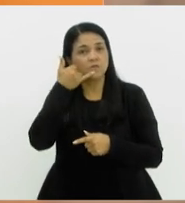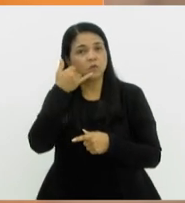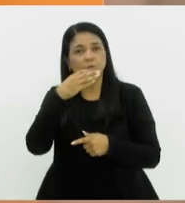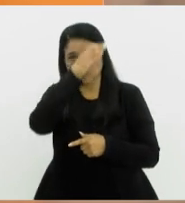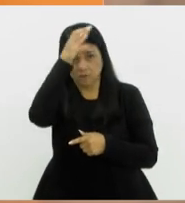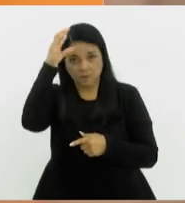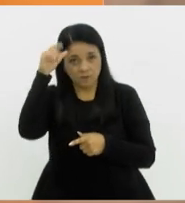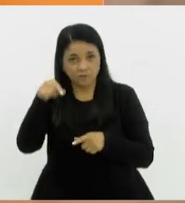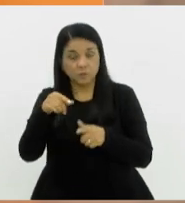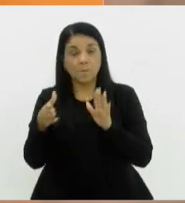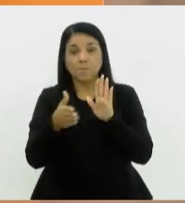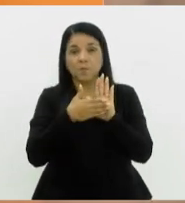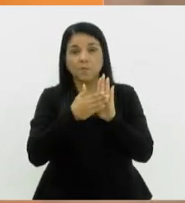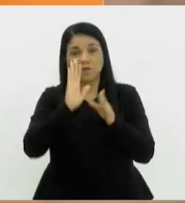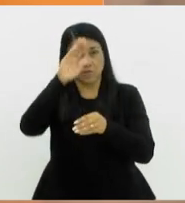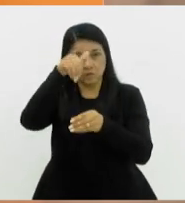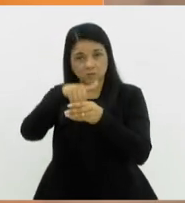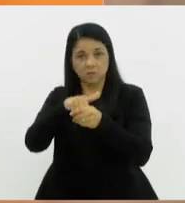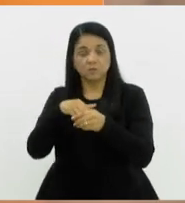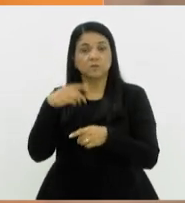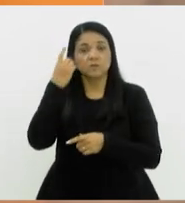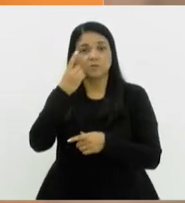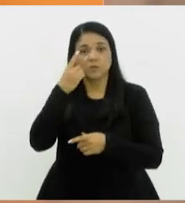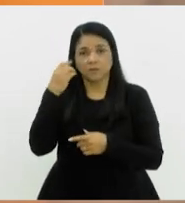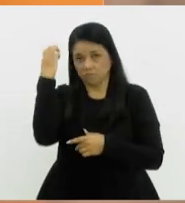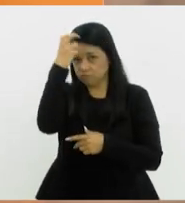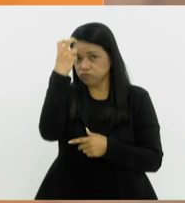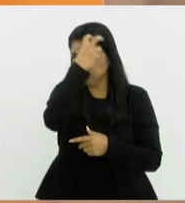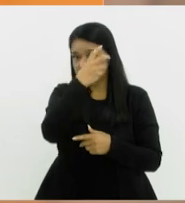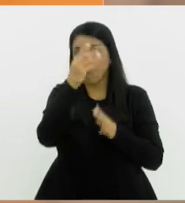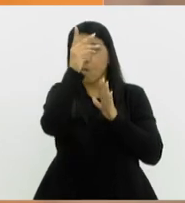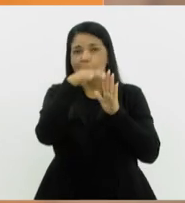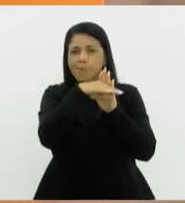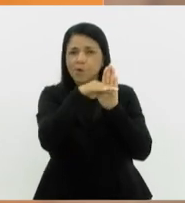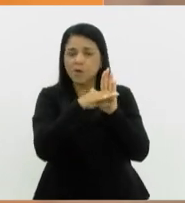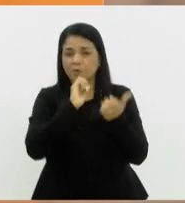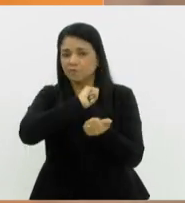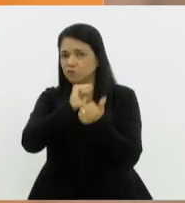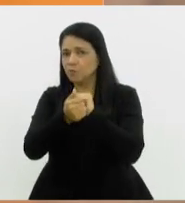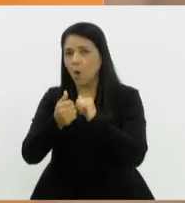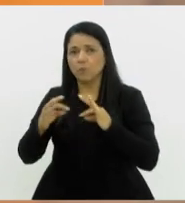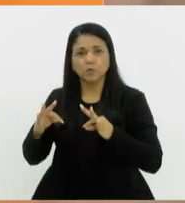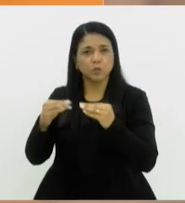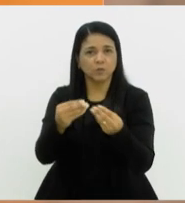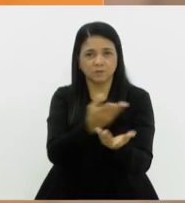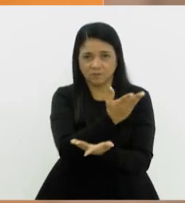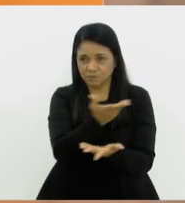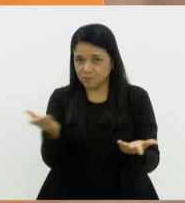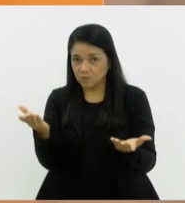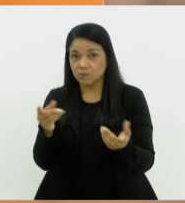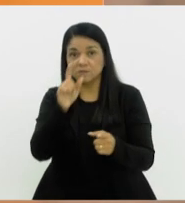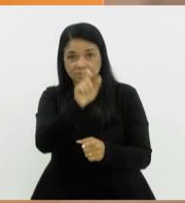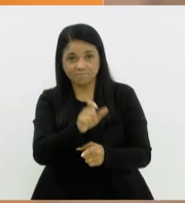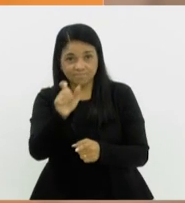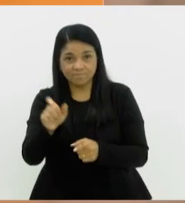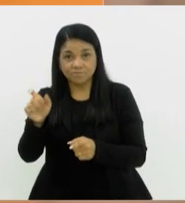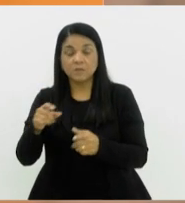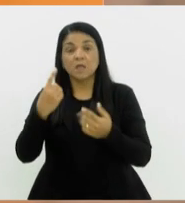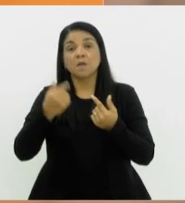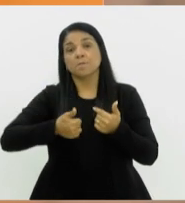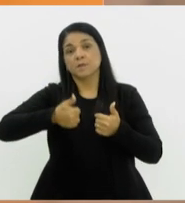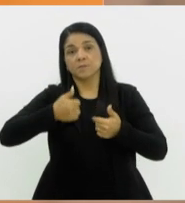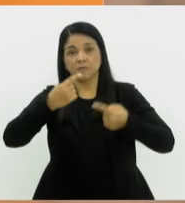votação, proposta da deputada Verônica Lima, que cria o programa Futebol para Todos. Em primeira discussão,